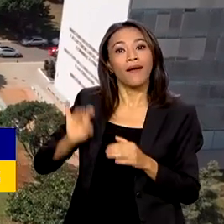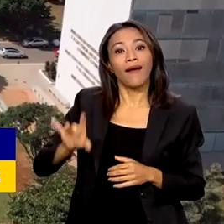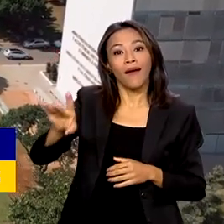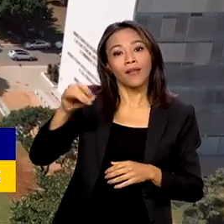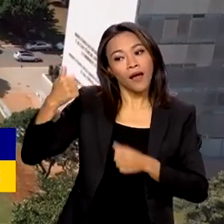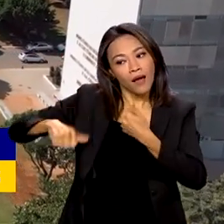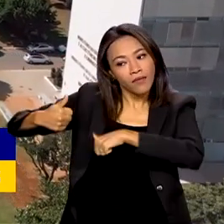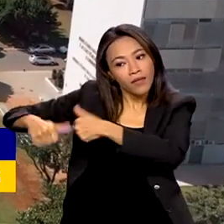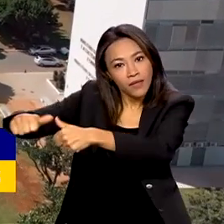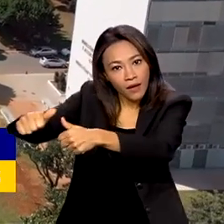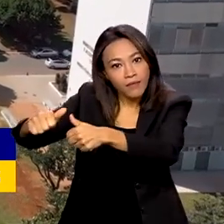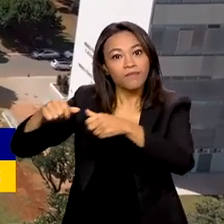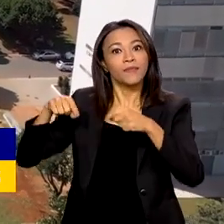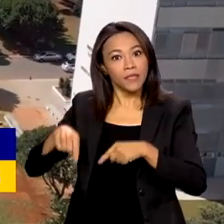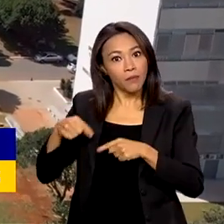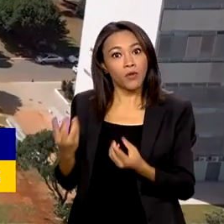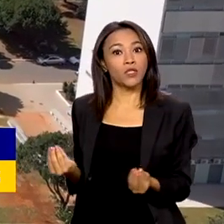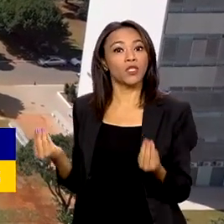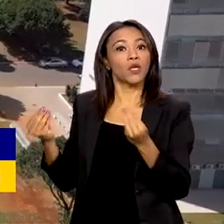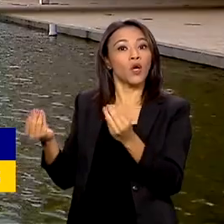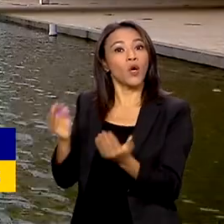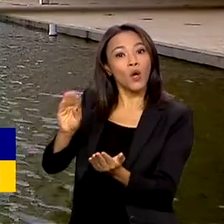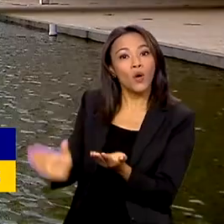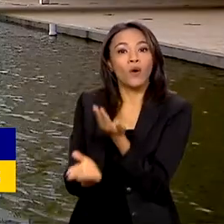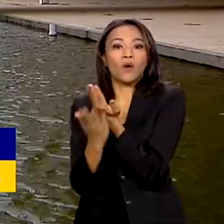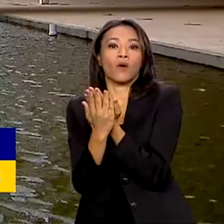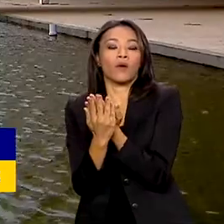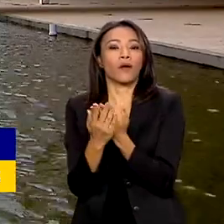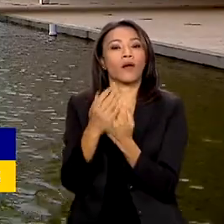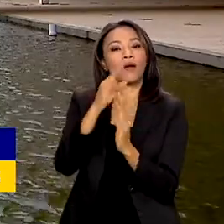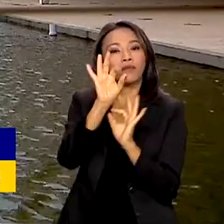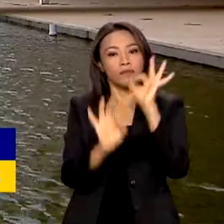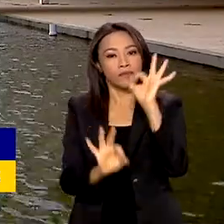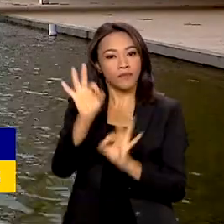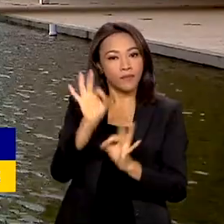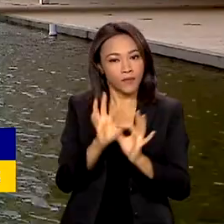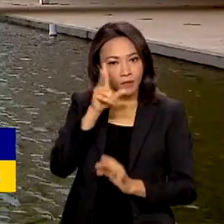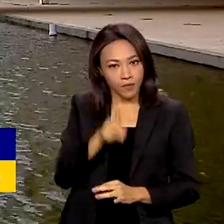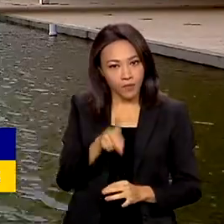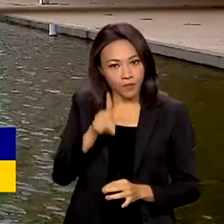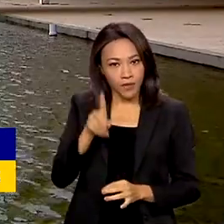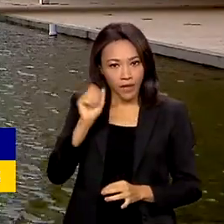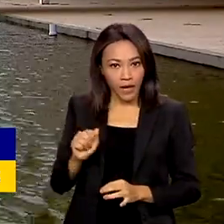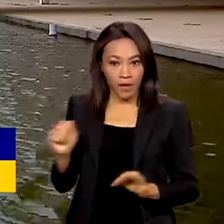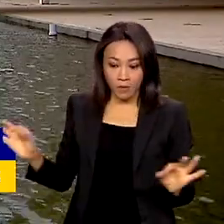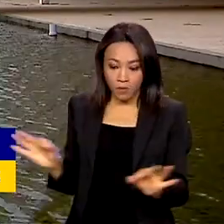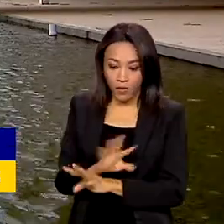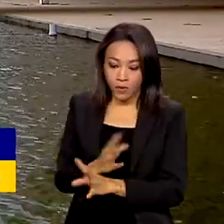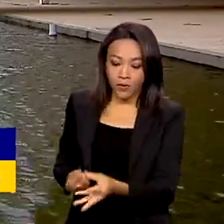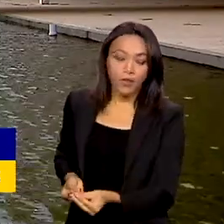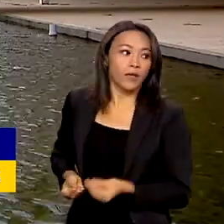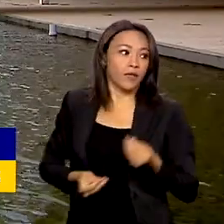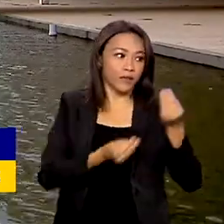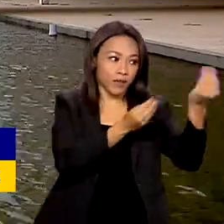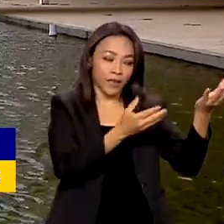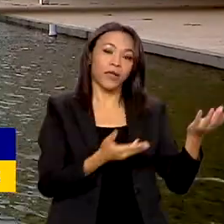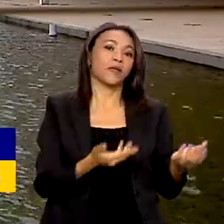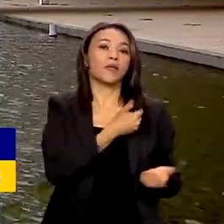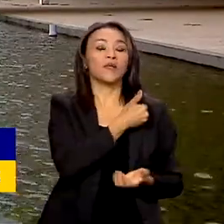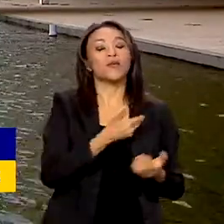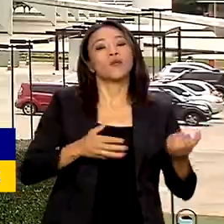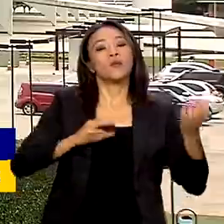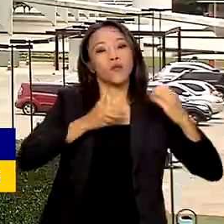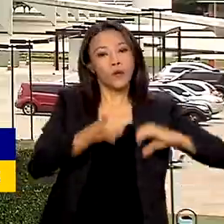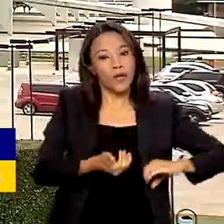E, se for o caso, inclusão no PPA. O planejamento deve ser entregue ao Congresso Nacional até 31 de